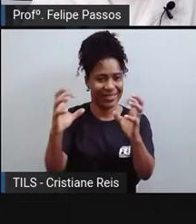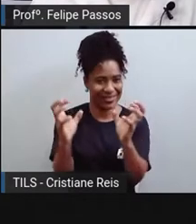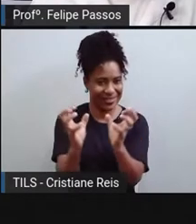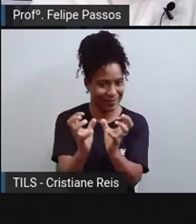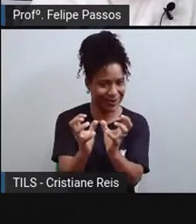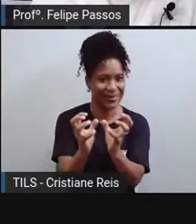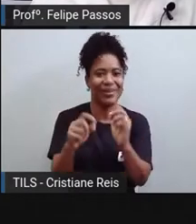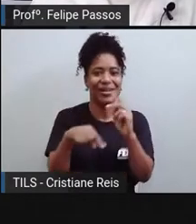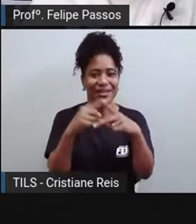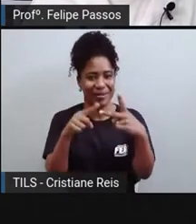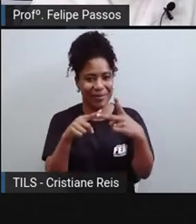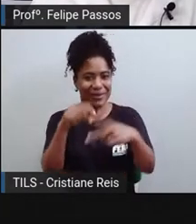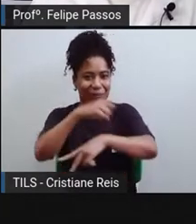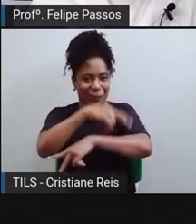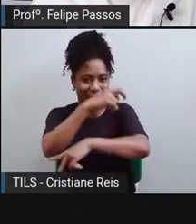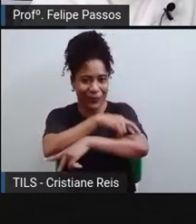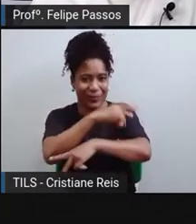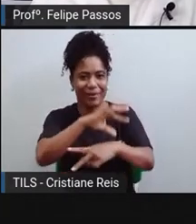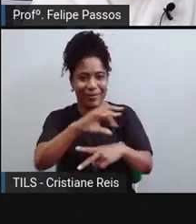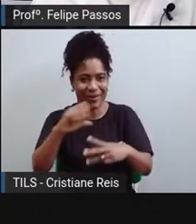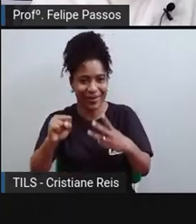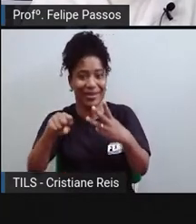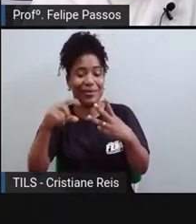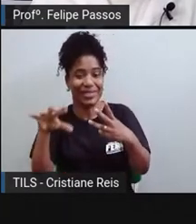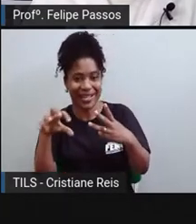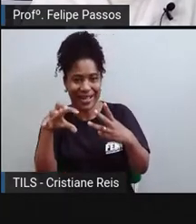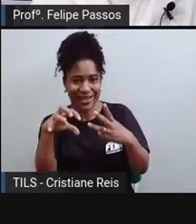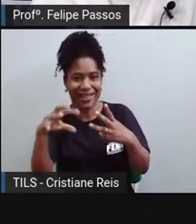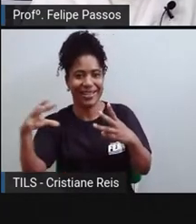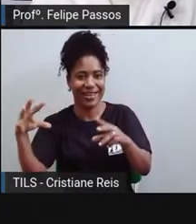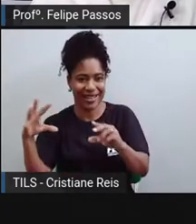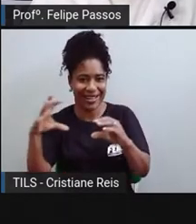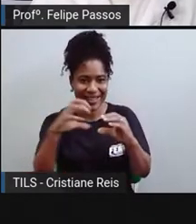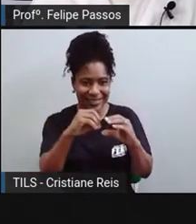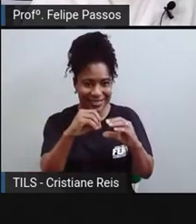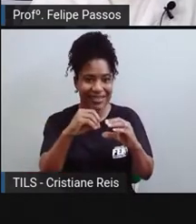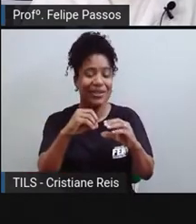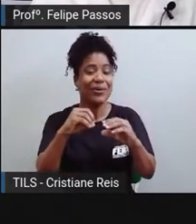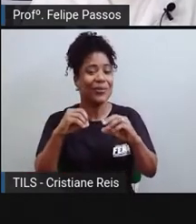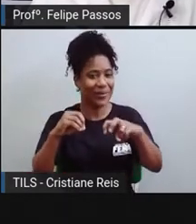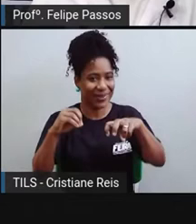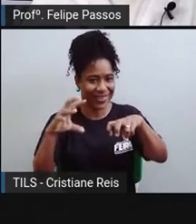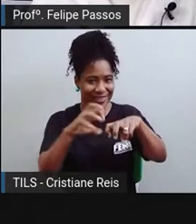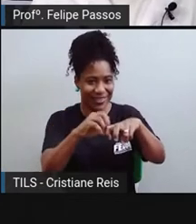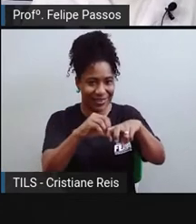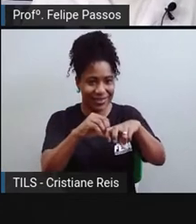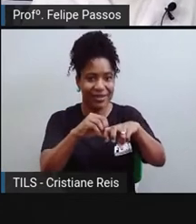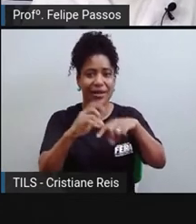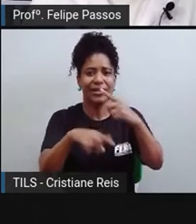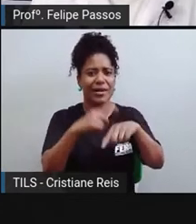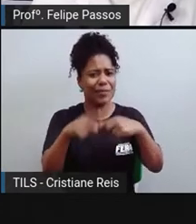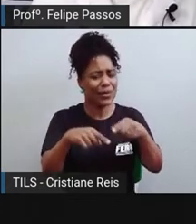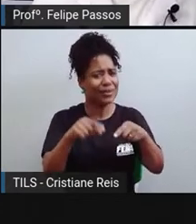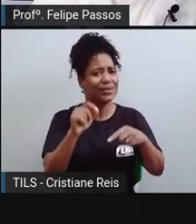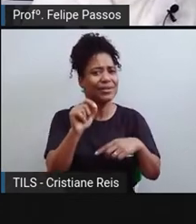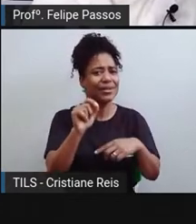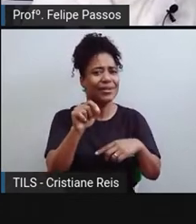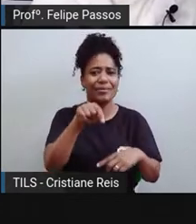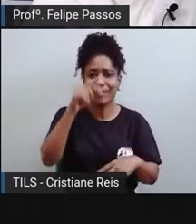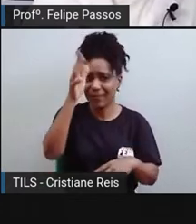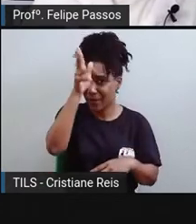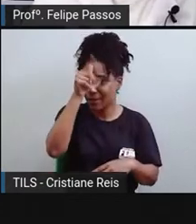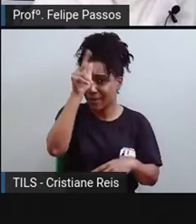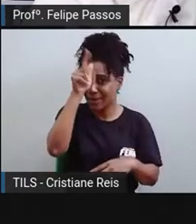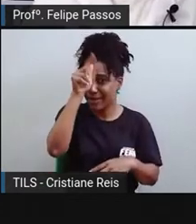A energia que veio do sol, passou pelo repolho, foi para o coelho. E aí de repente tem uma galinha e ela pode comer esse